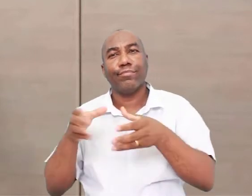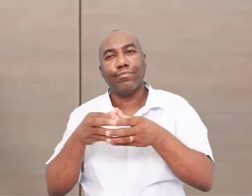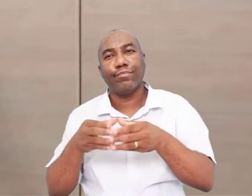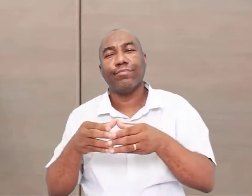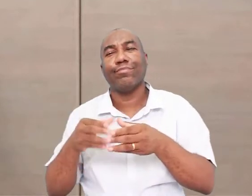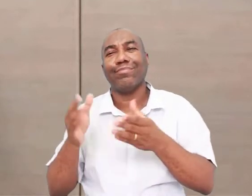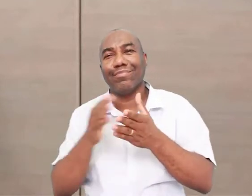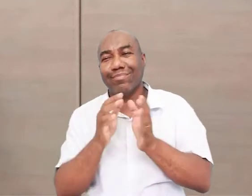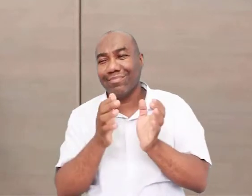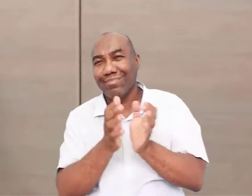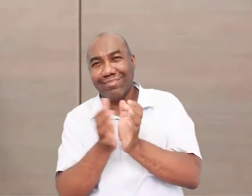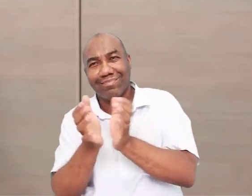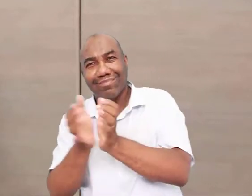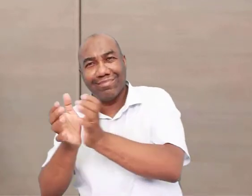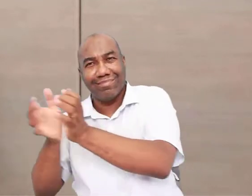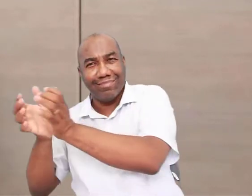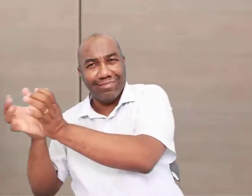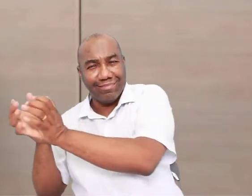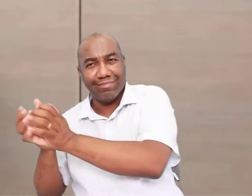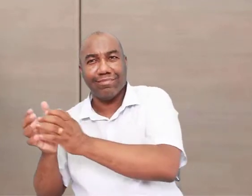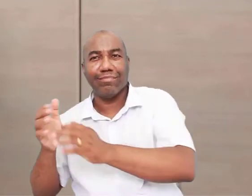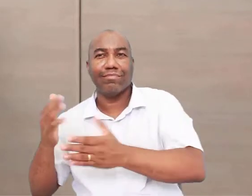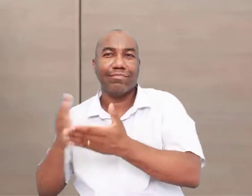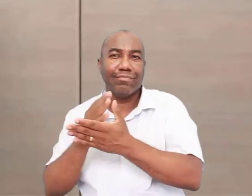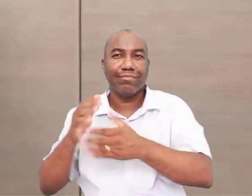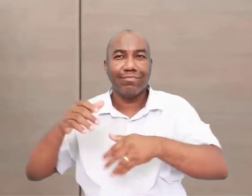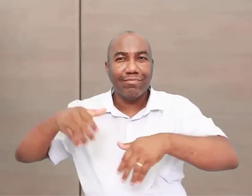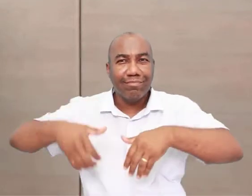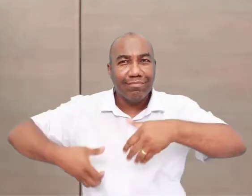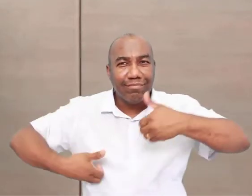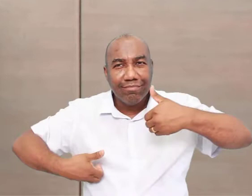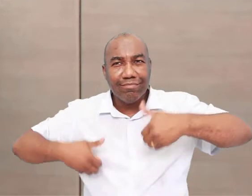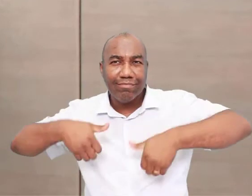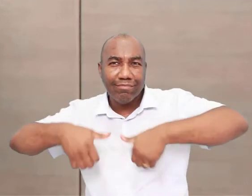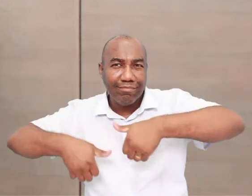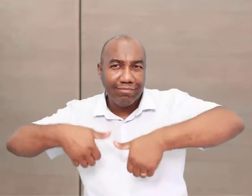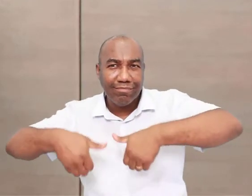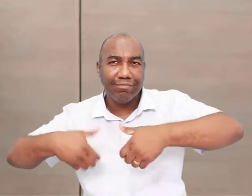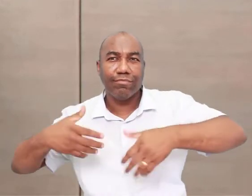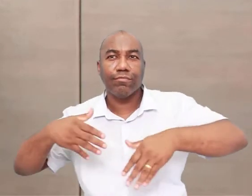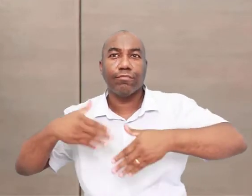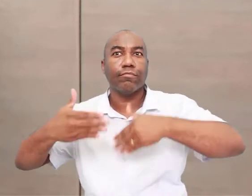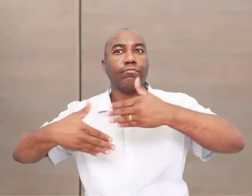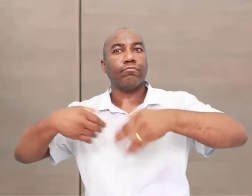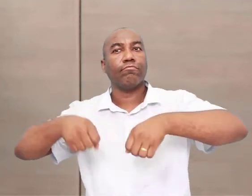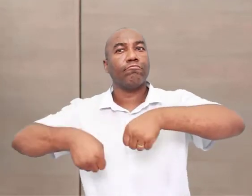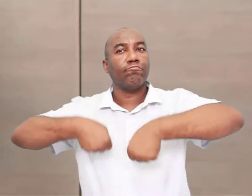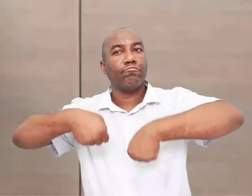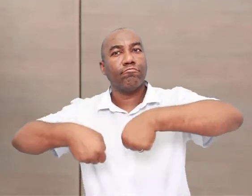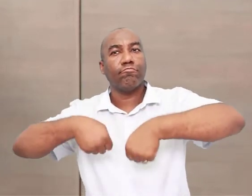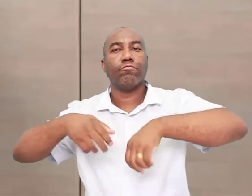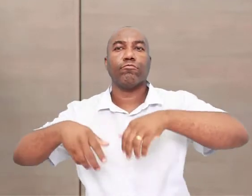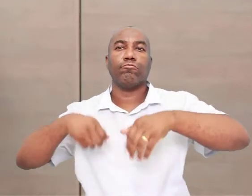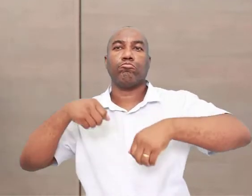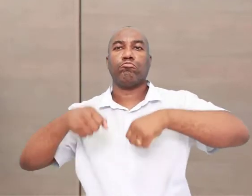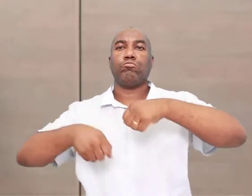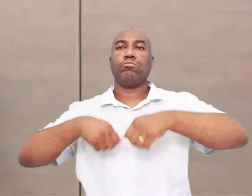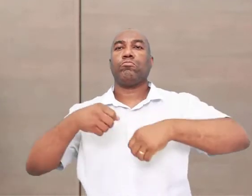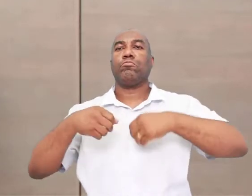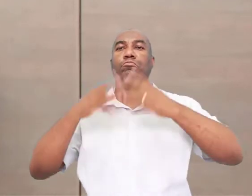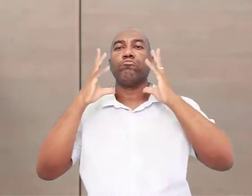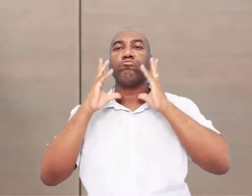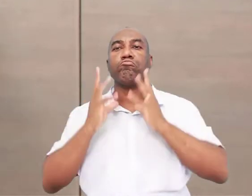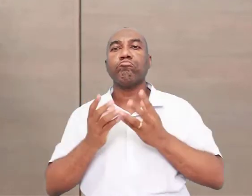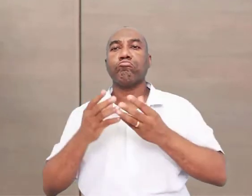Australopithecus, Homo habilis e Homo erectus. O Homo sapiens, ele já é da fase Neolítica, homem sabido, homem inteligente, é um que transforma